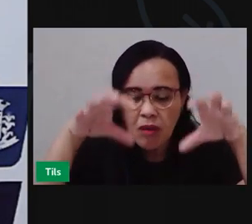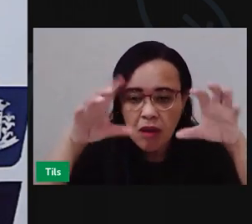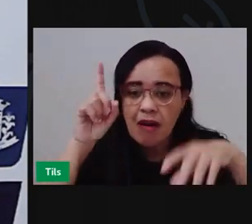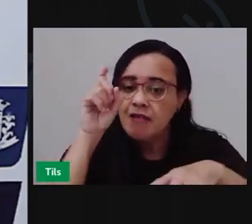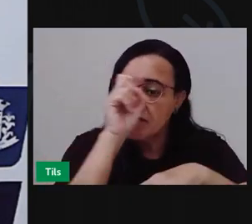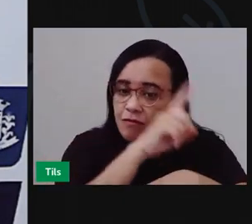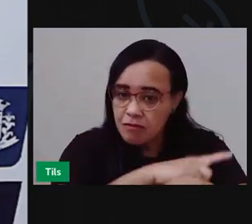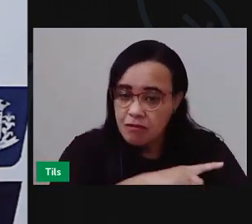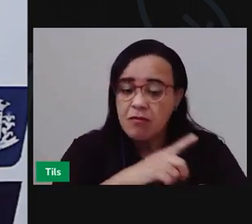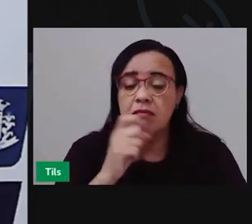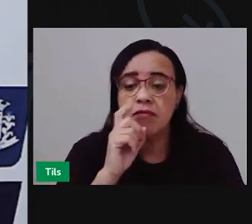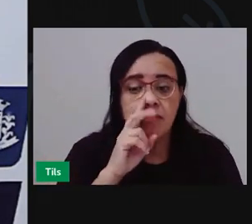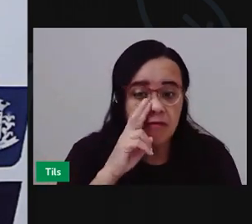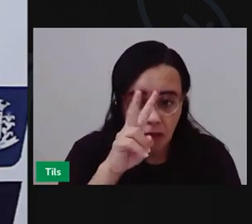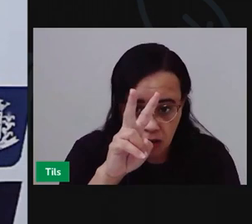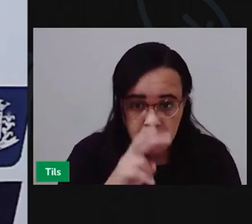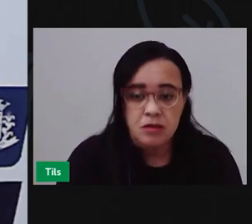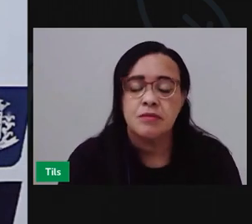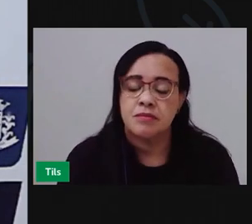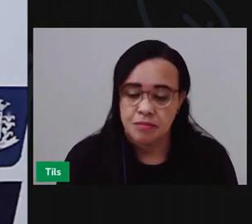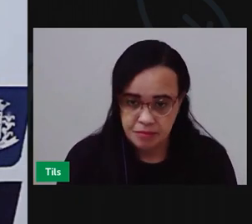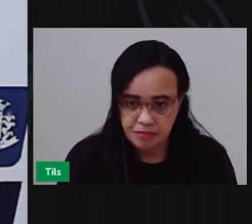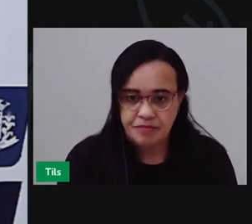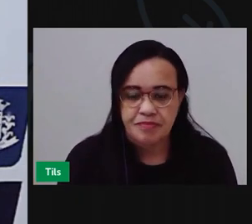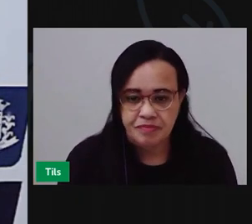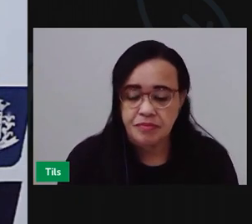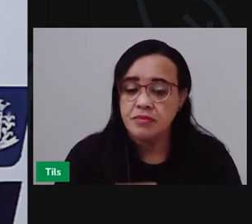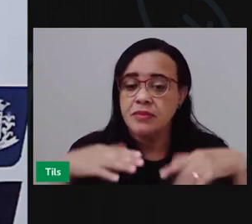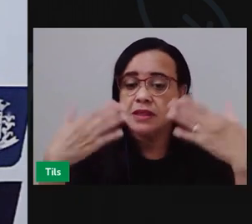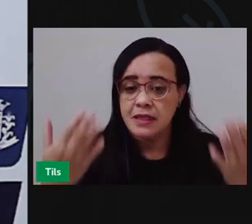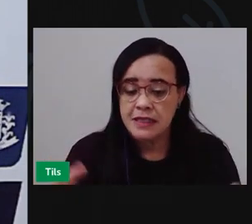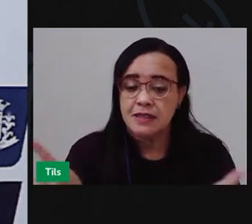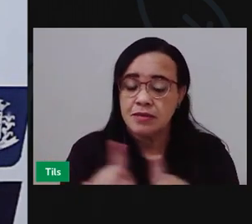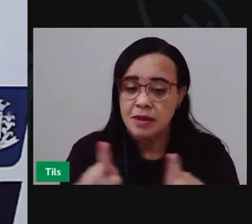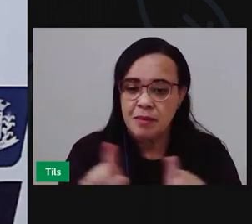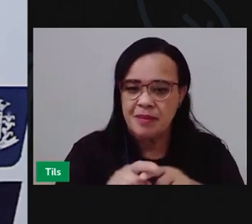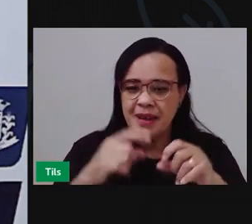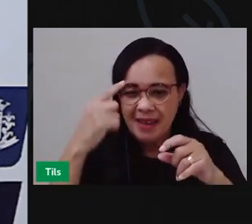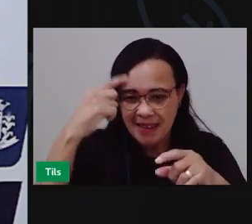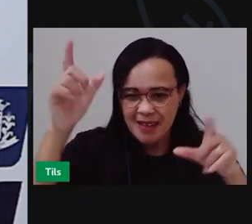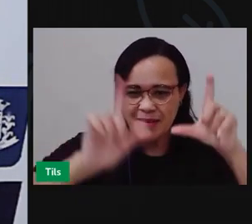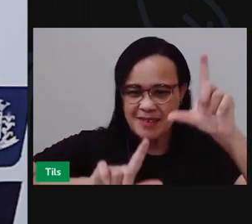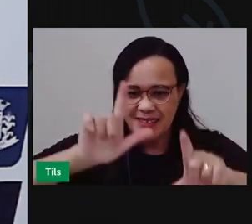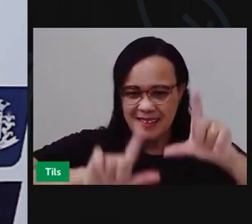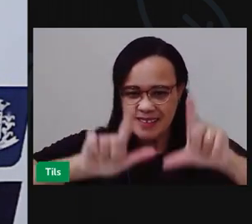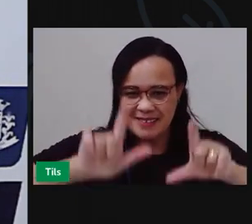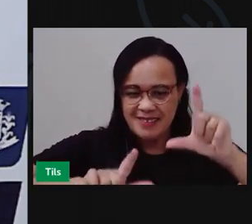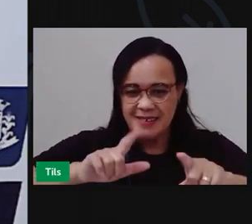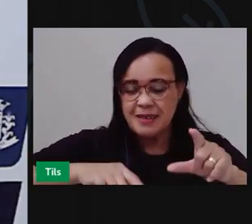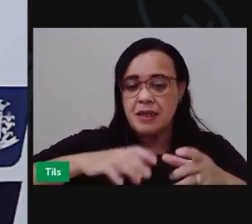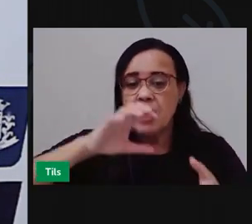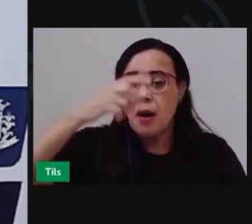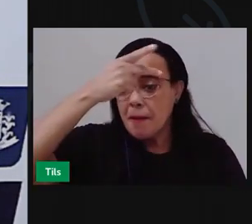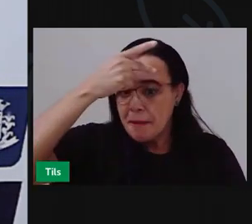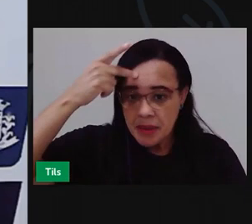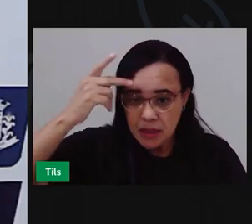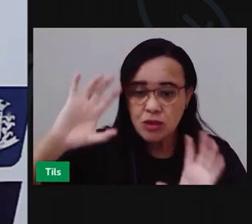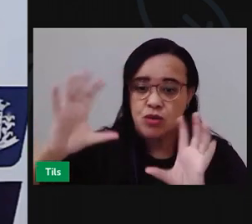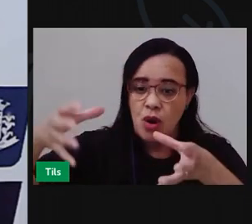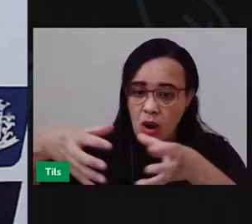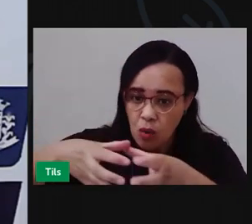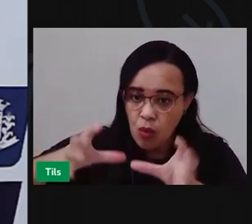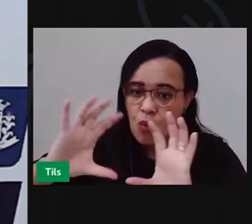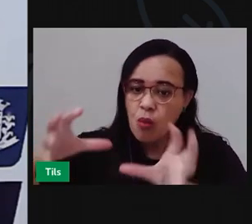vimos que tem comunidades ainda a gente viu nas reportagens que tem comunidades fazendo projetos muito